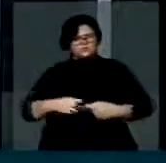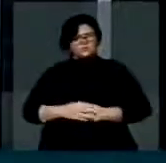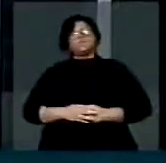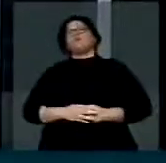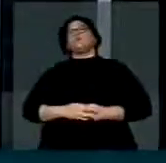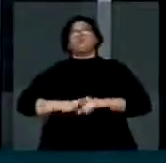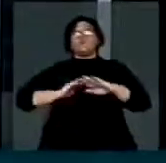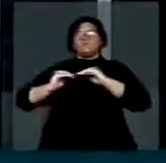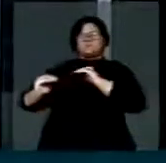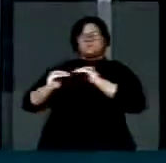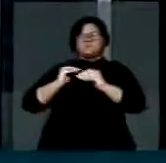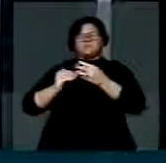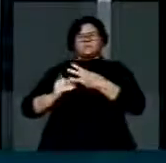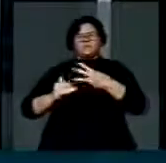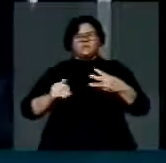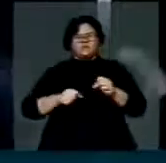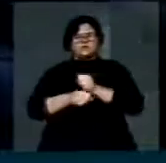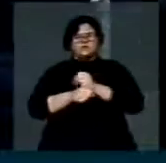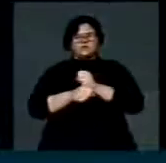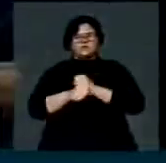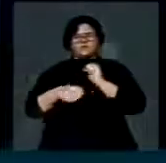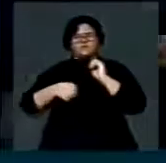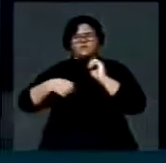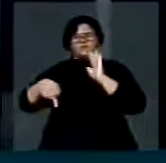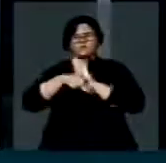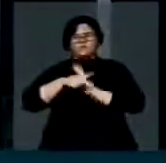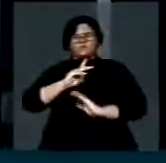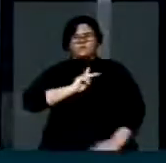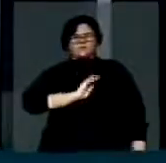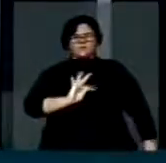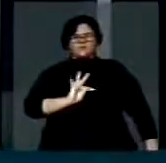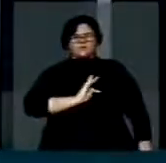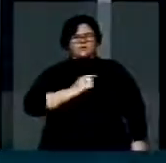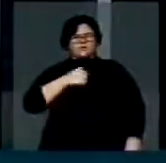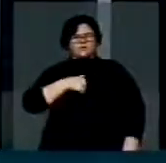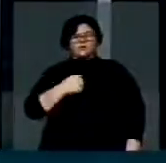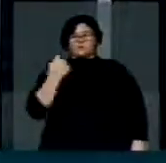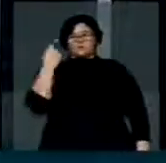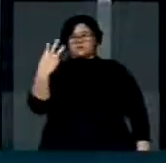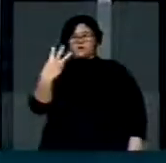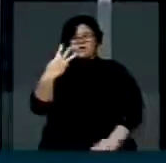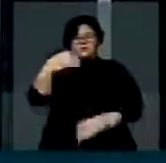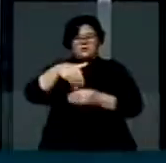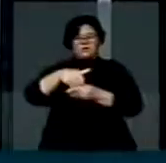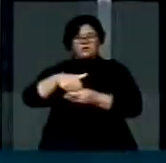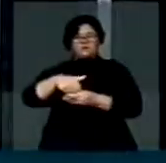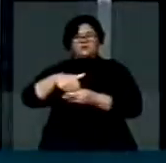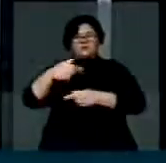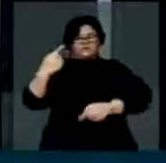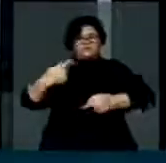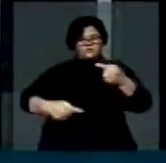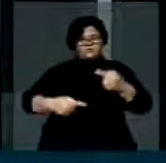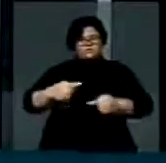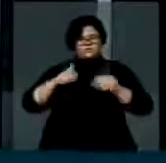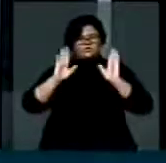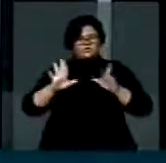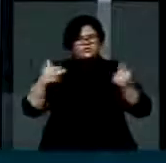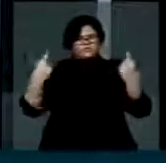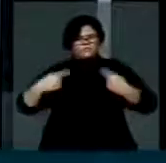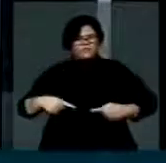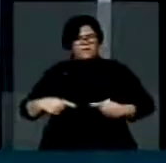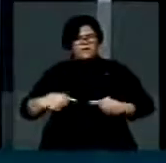33 anos que eu passei no PT, eu disputei três eleições e eu nunca recebi